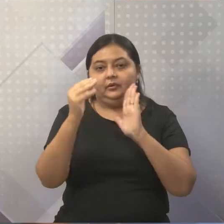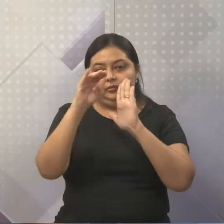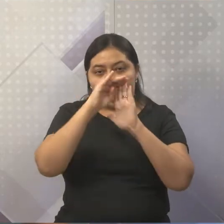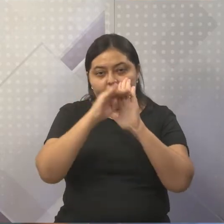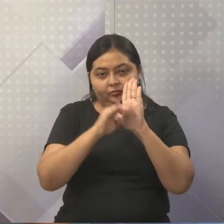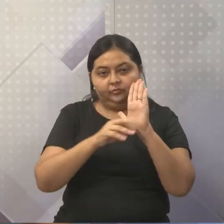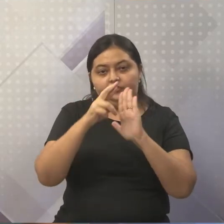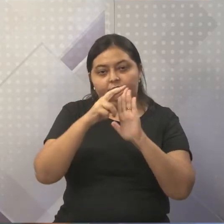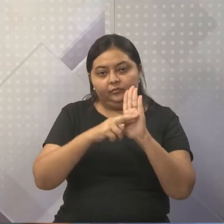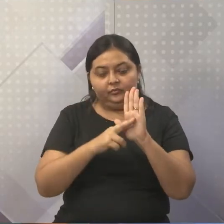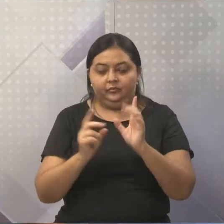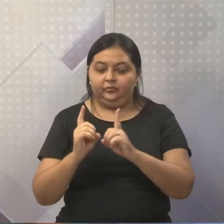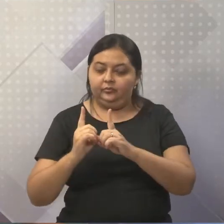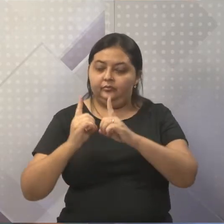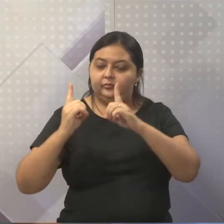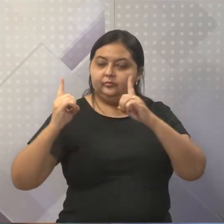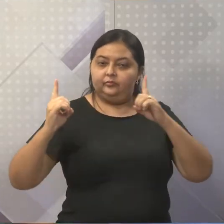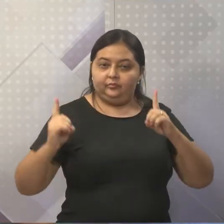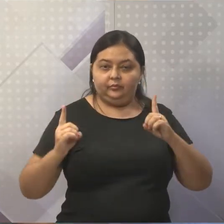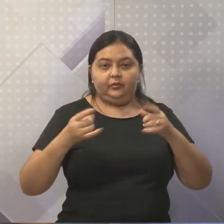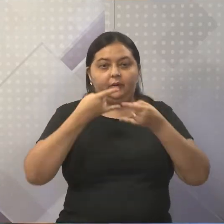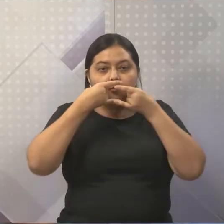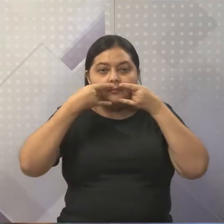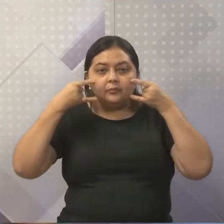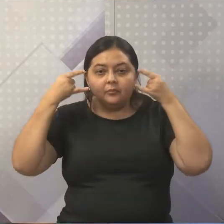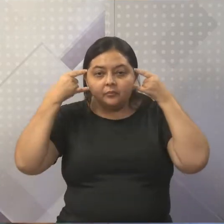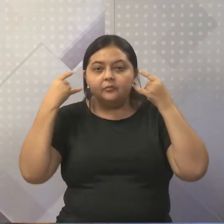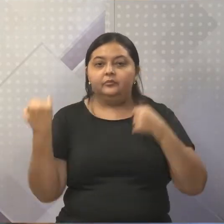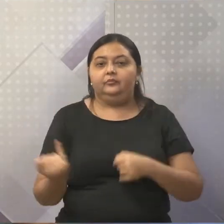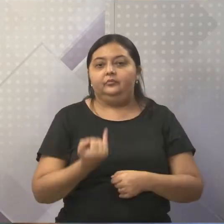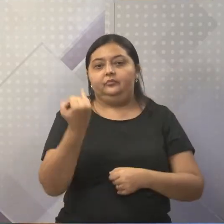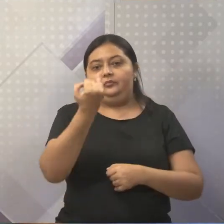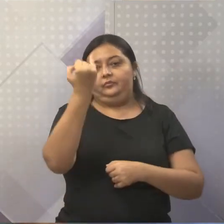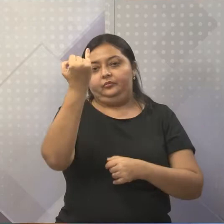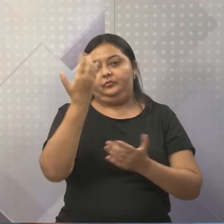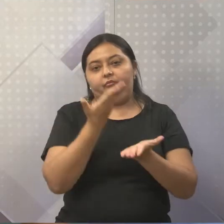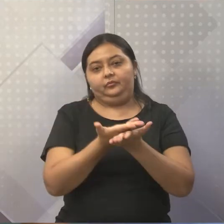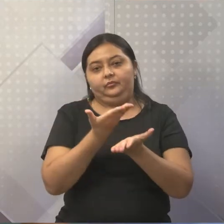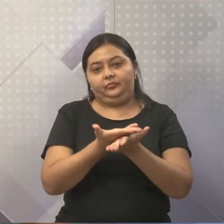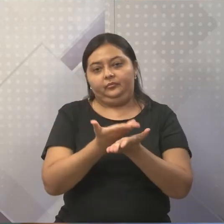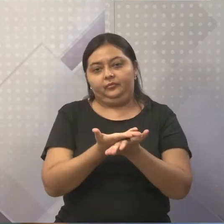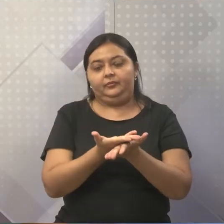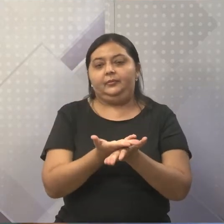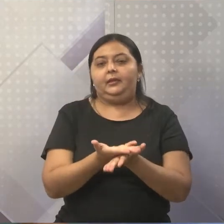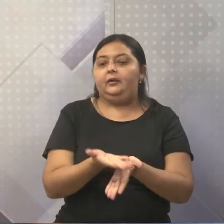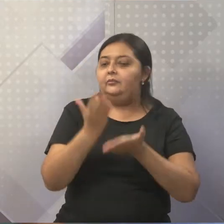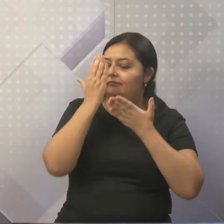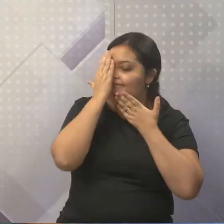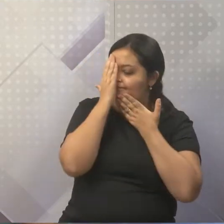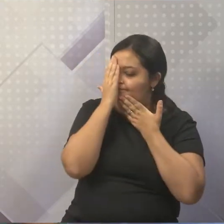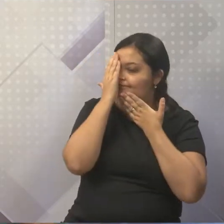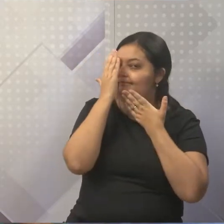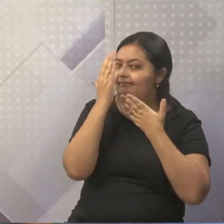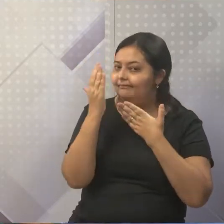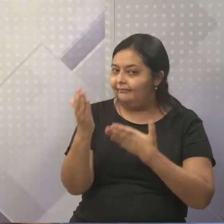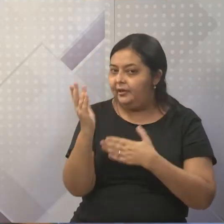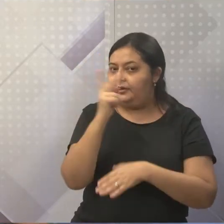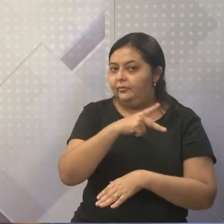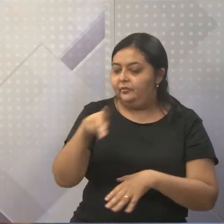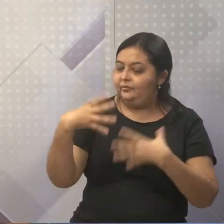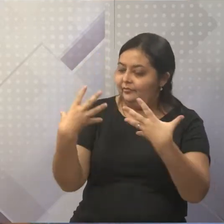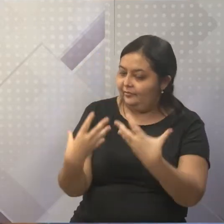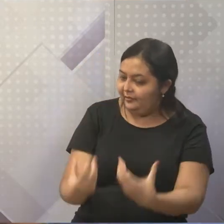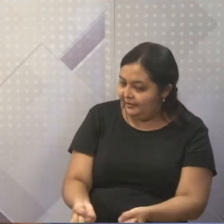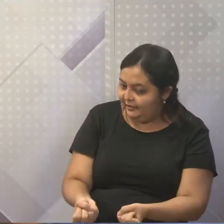proteção ao convite, mantendo a distância e o uso de máscara diante dessa aula. Primeiramente, quero dizer muito obrigado, professor, por você ter